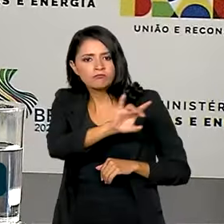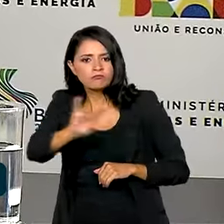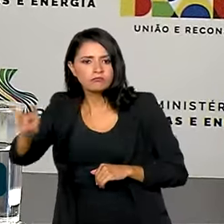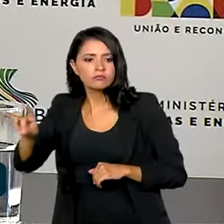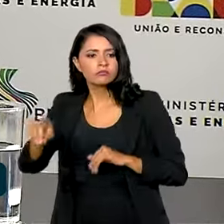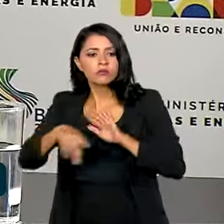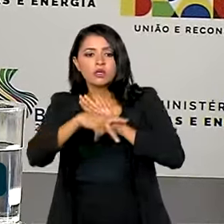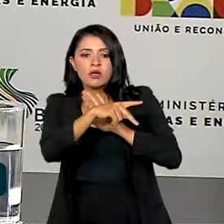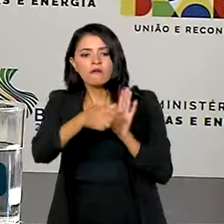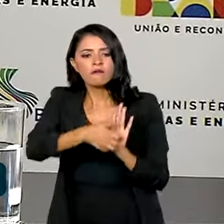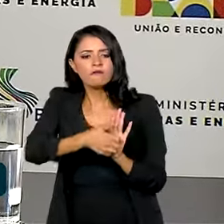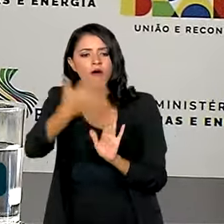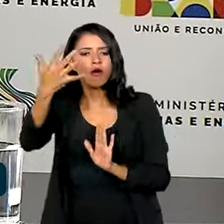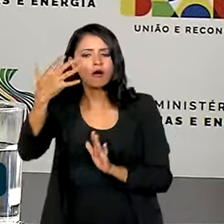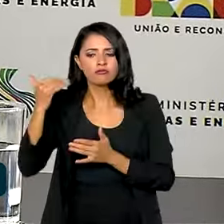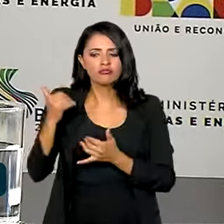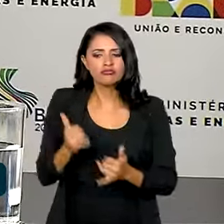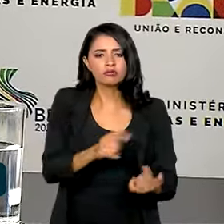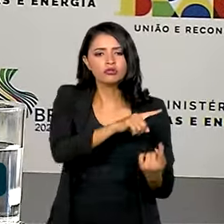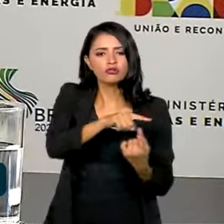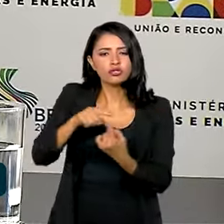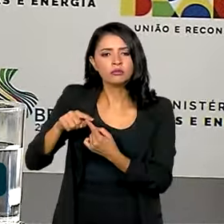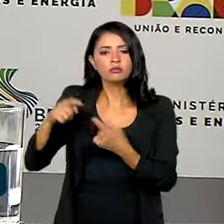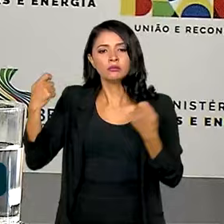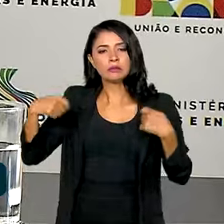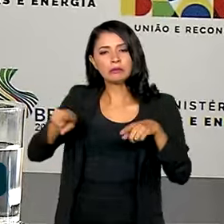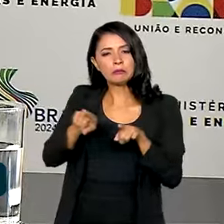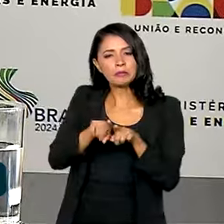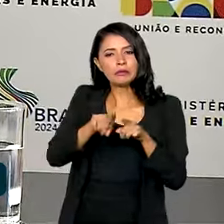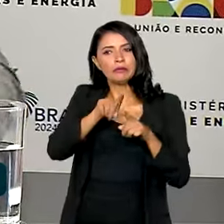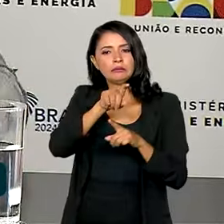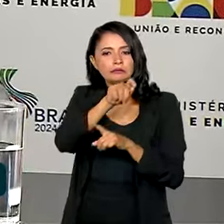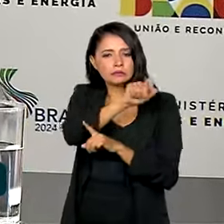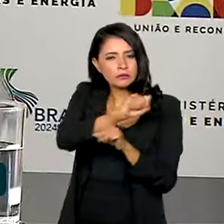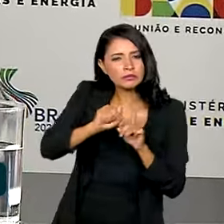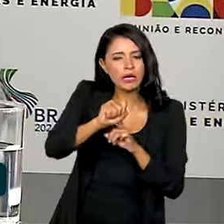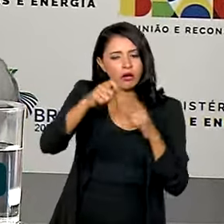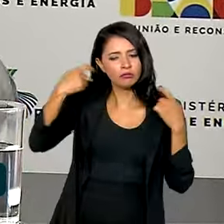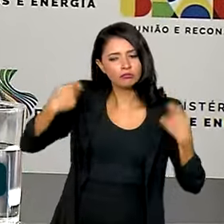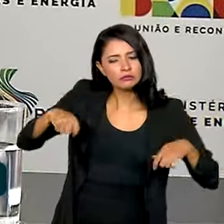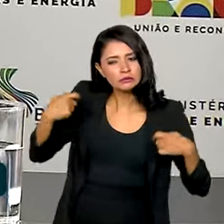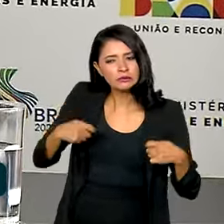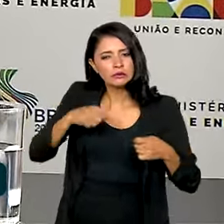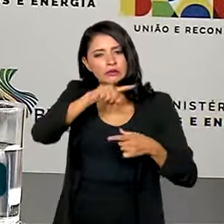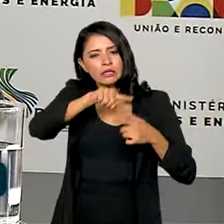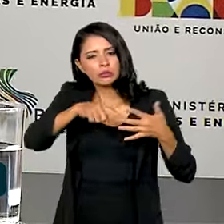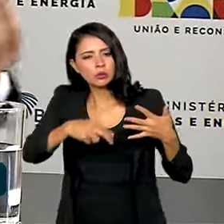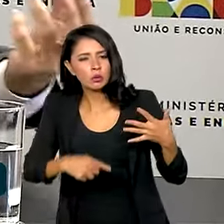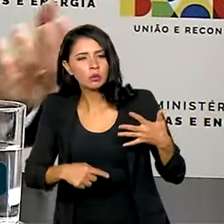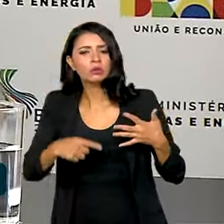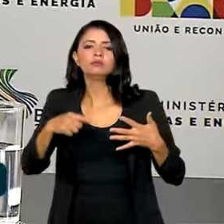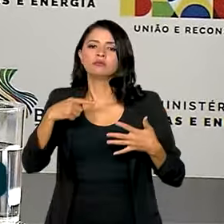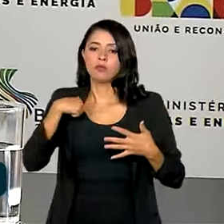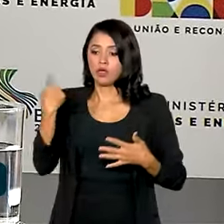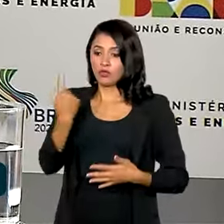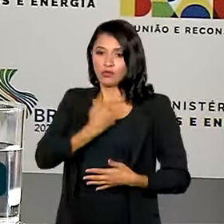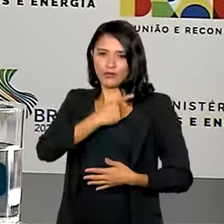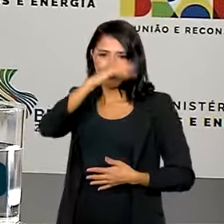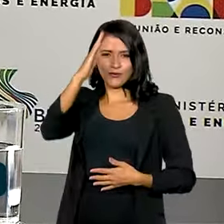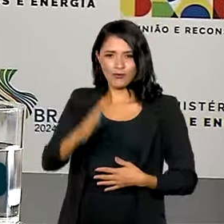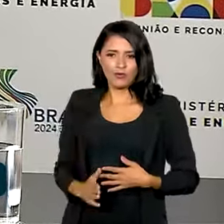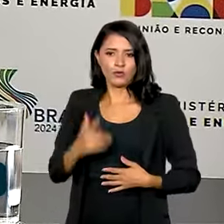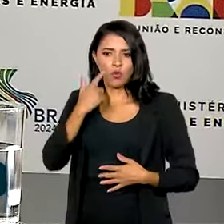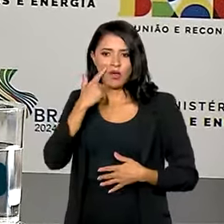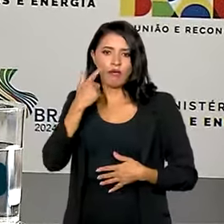energéticas, as suas necessidades sociais e, no nosso caso, tão clara que é combater